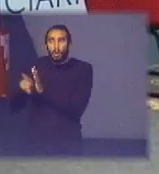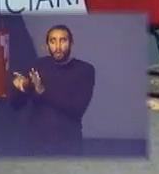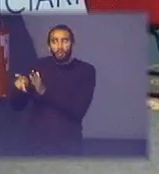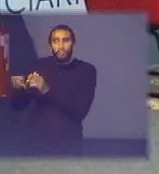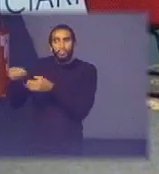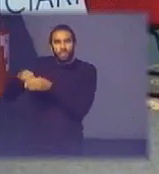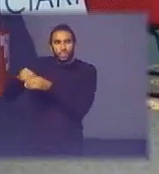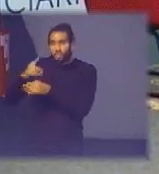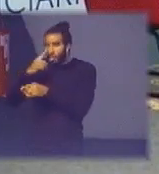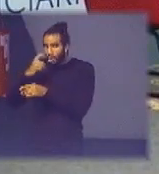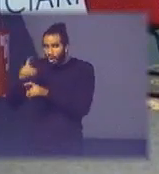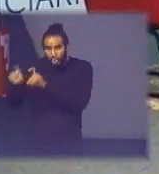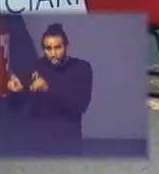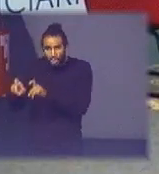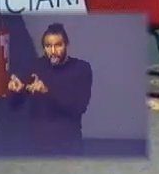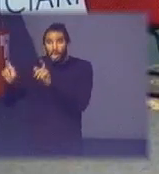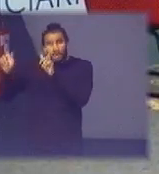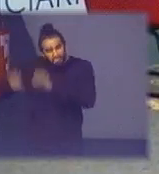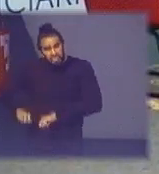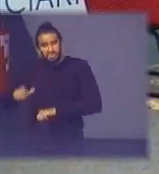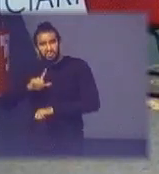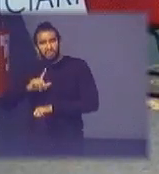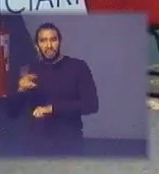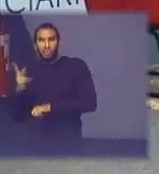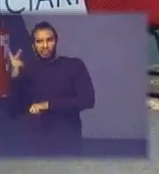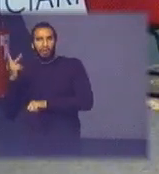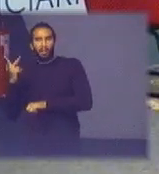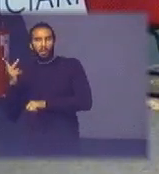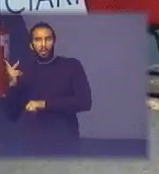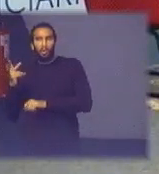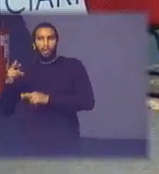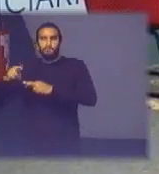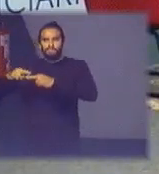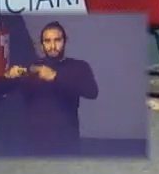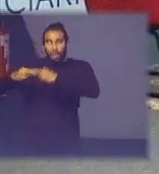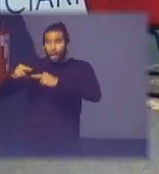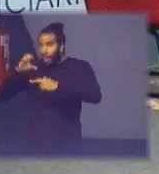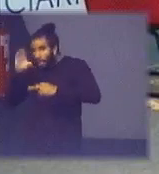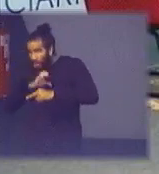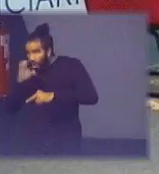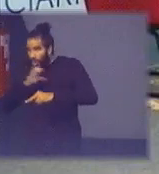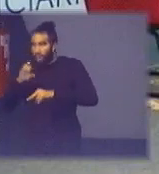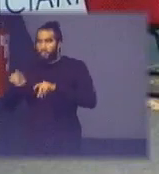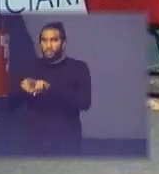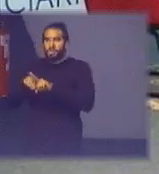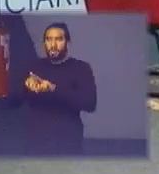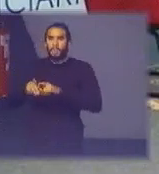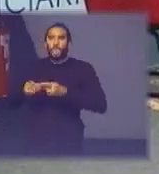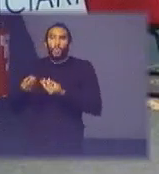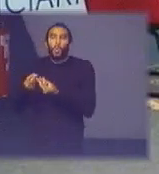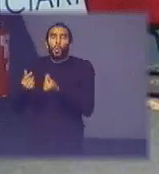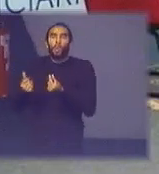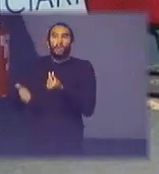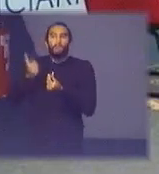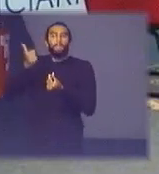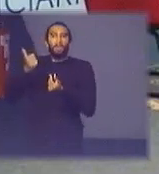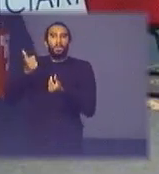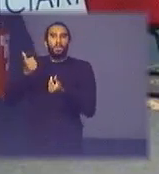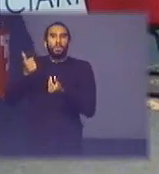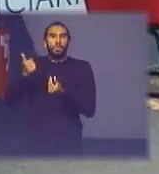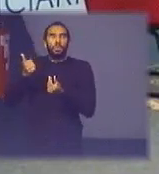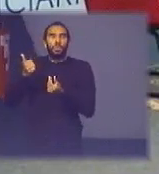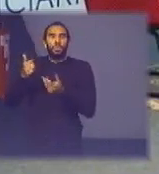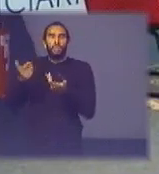ou seja podem ser recuperados podem ser recuperados de forma rápida de forma eficiente Lúcia mais